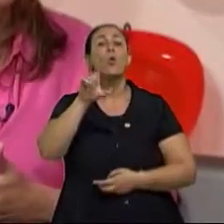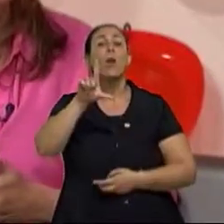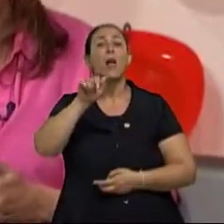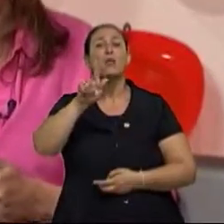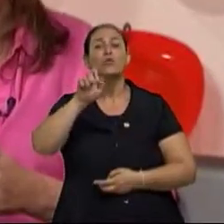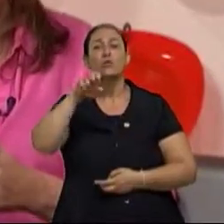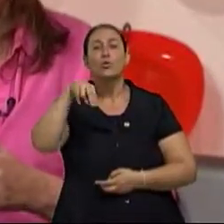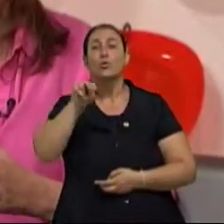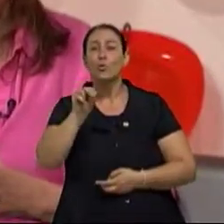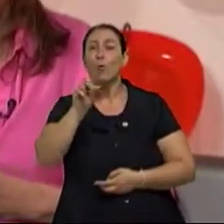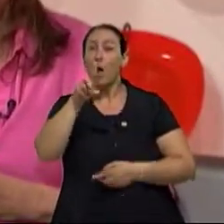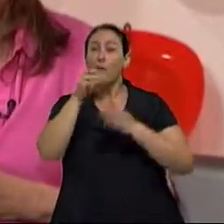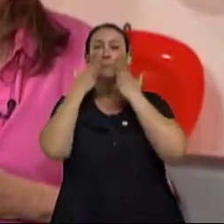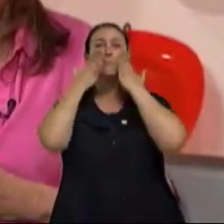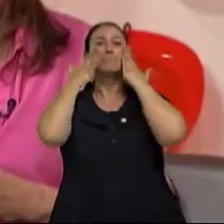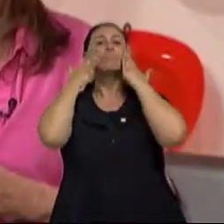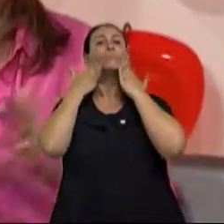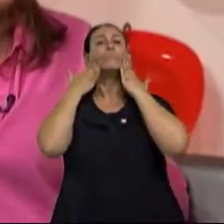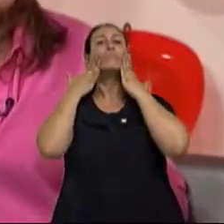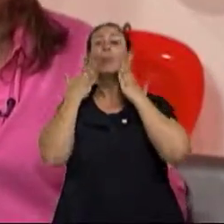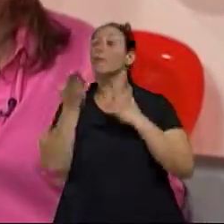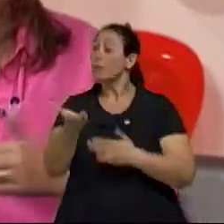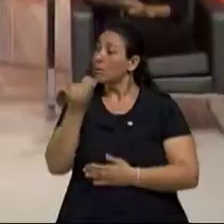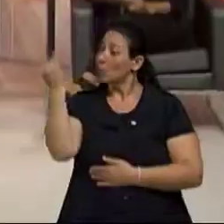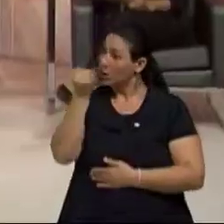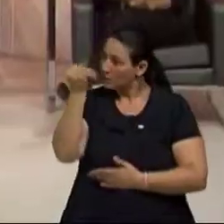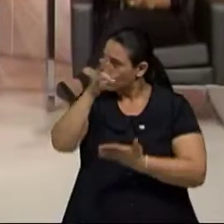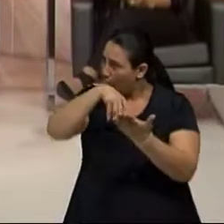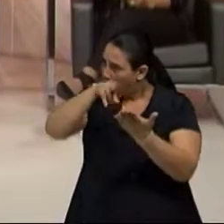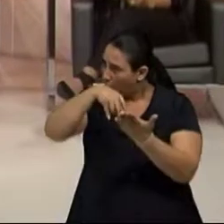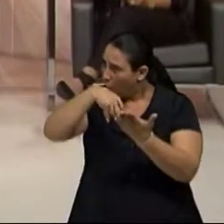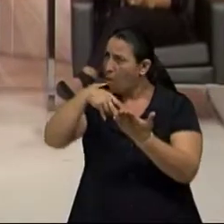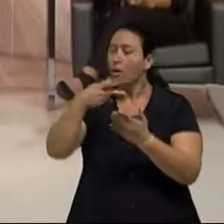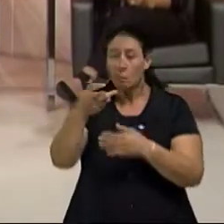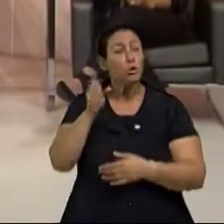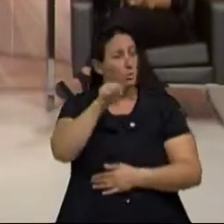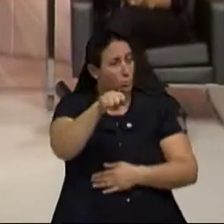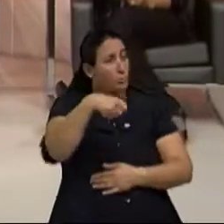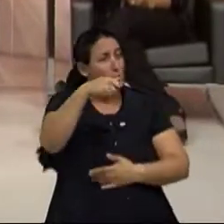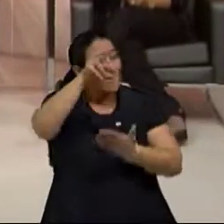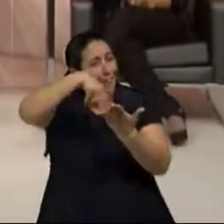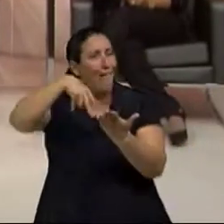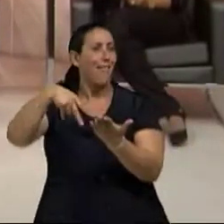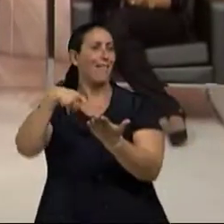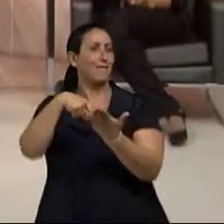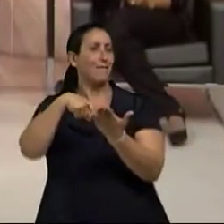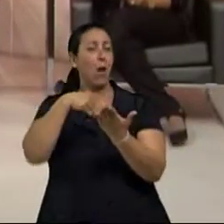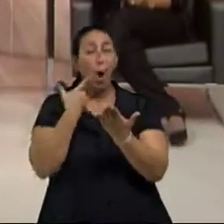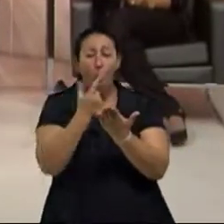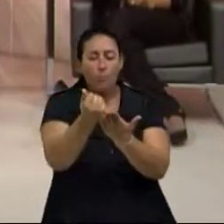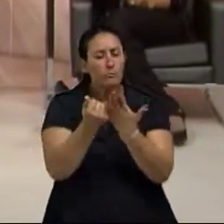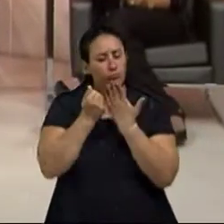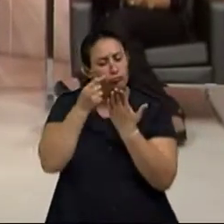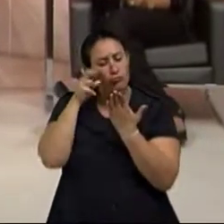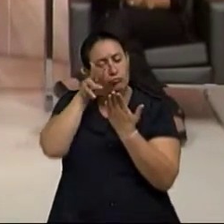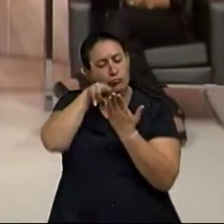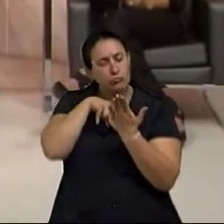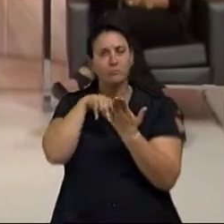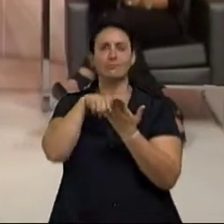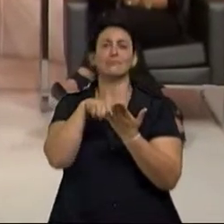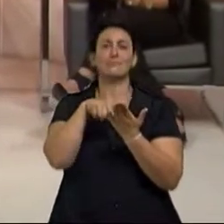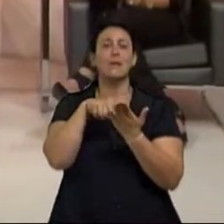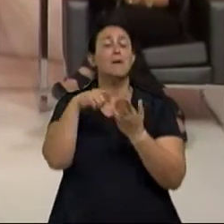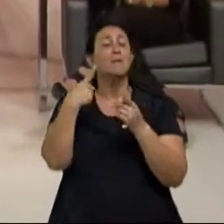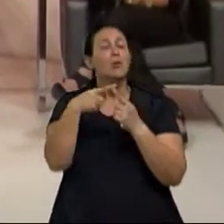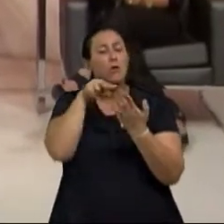da pele. Aí é a importância de ler o rótulo. Ler o rótulo, o que é que tem nesses produtos. Você não altera o sabor do chocolate, é